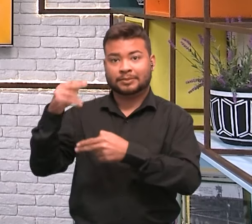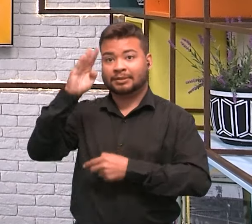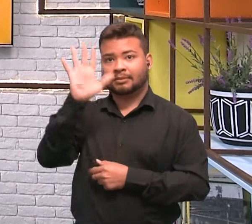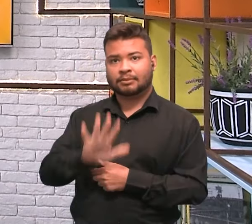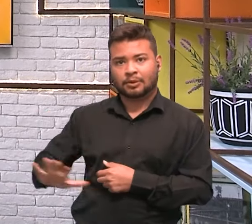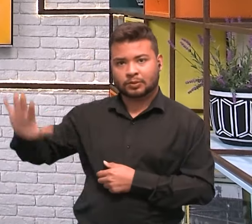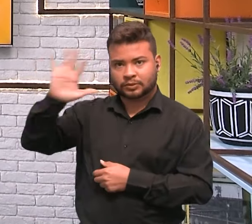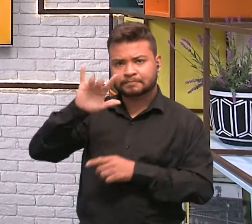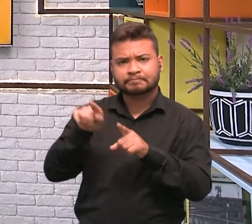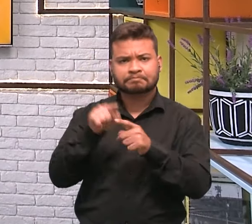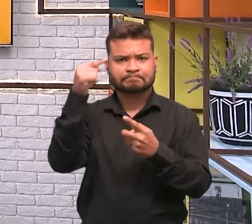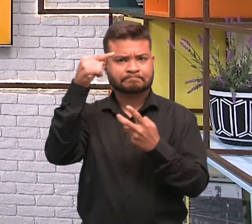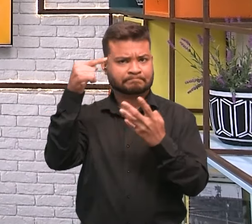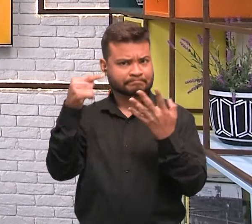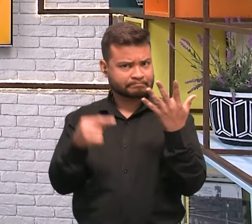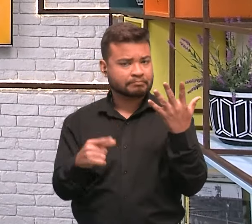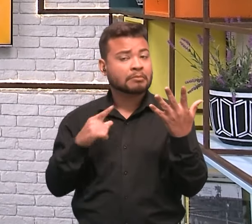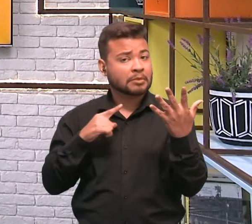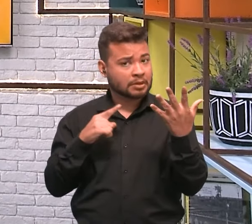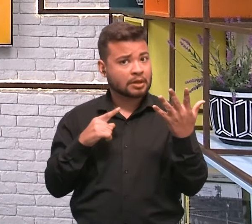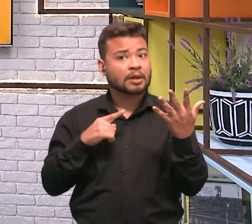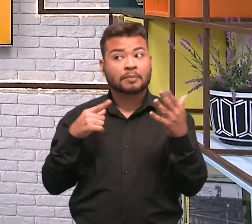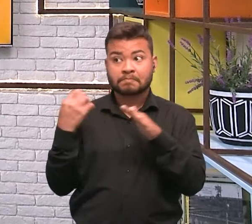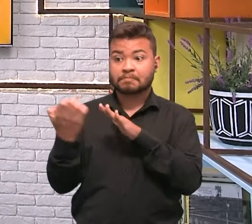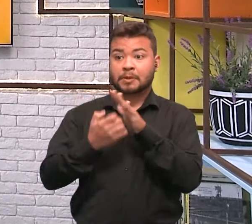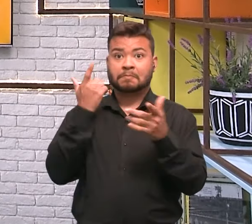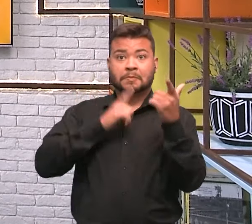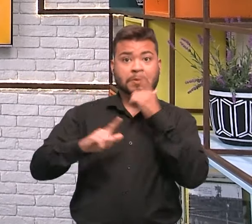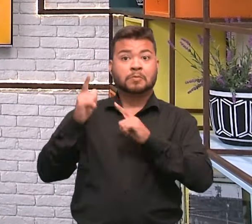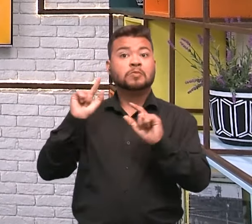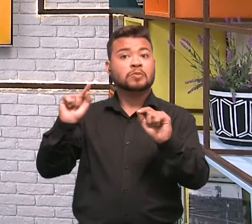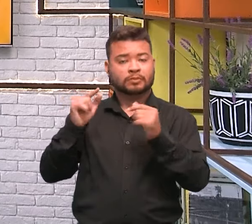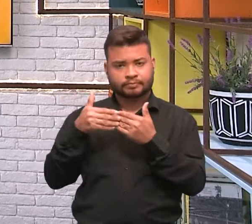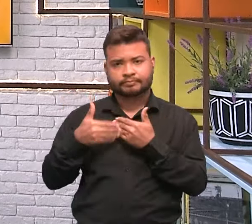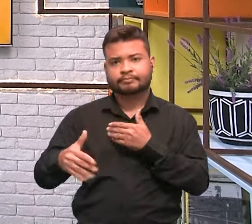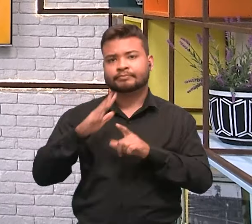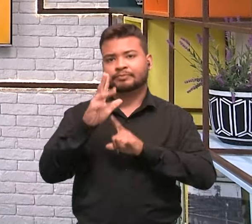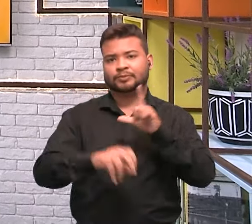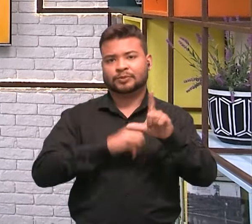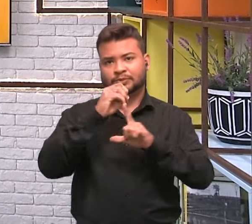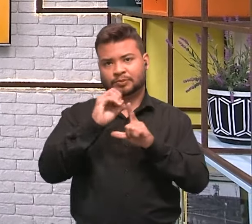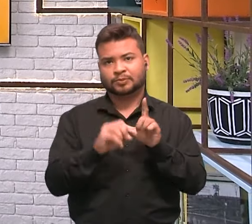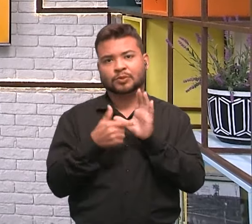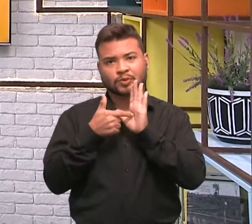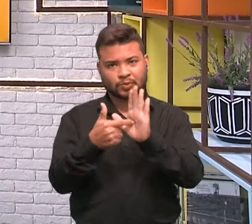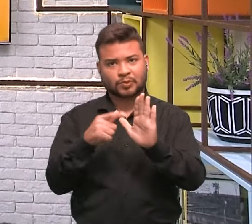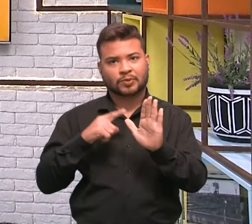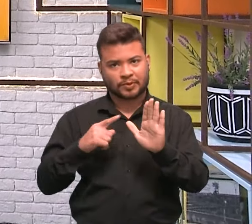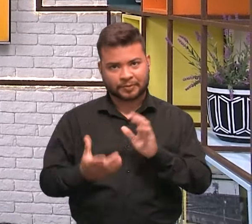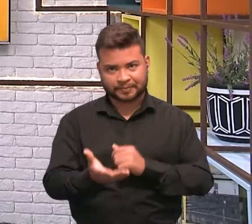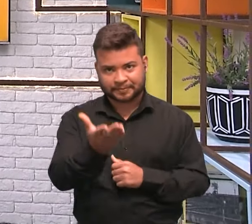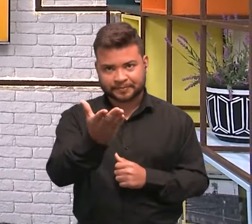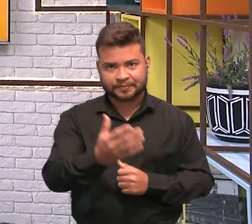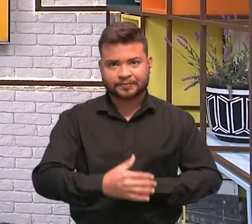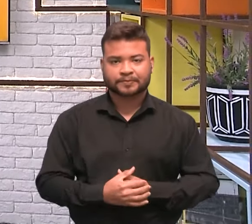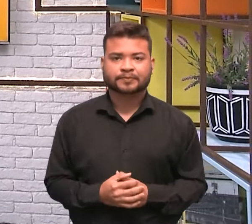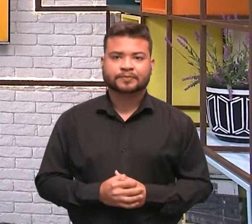destaques nacionais também que essas empresas tiveram. É a partir de agora no Mundo UFG que já está no ar.